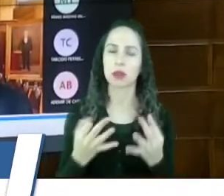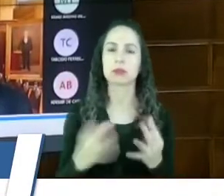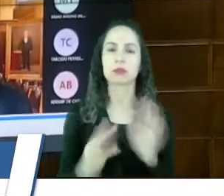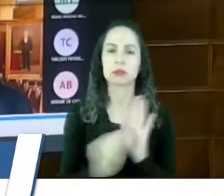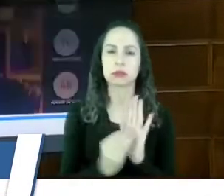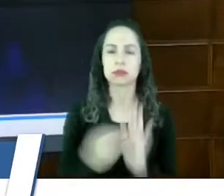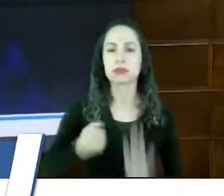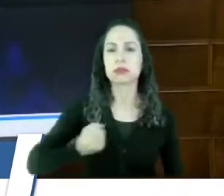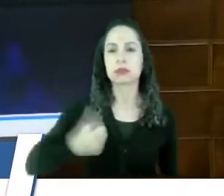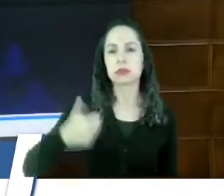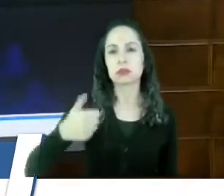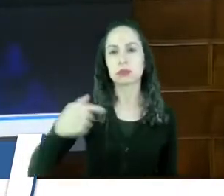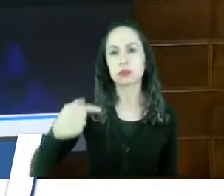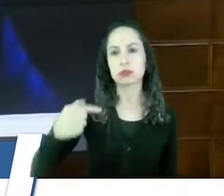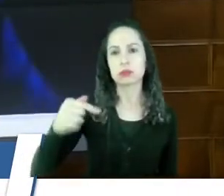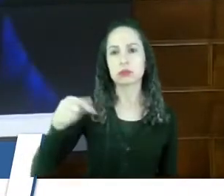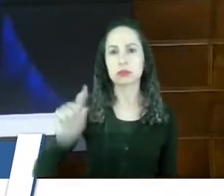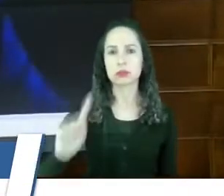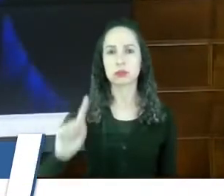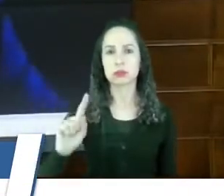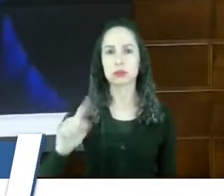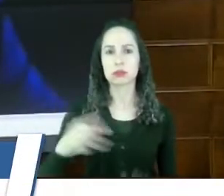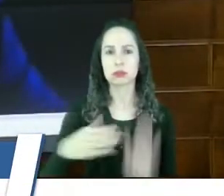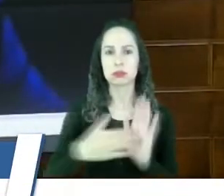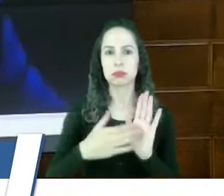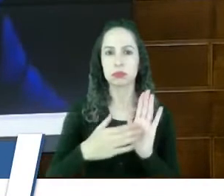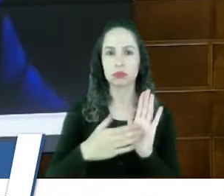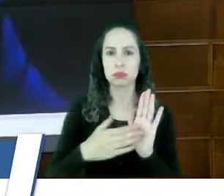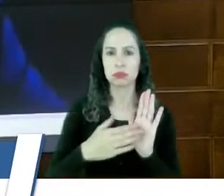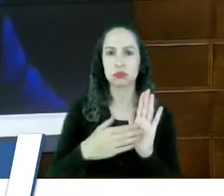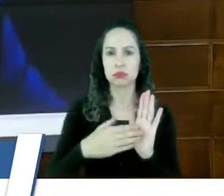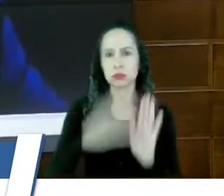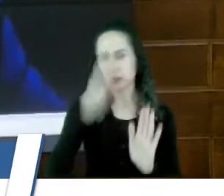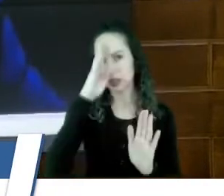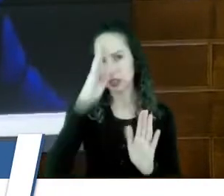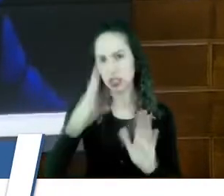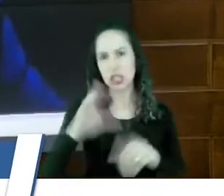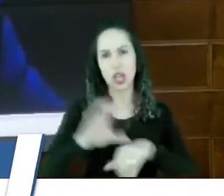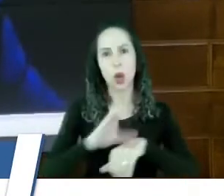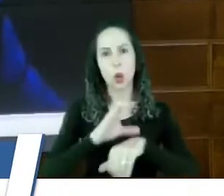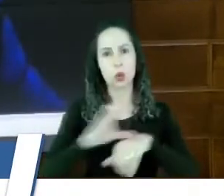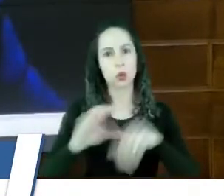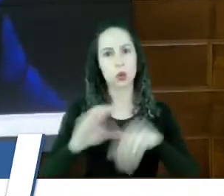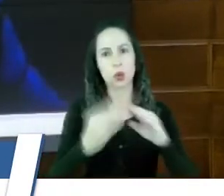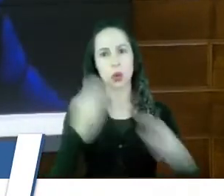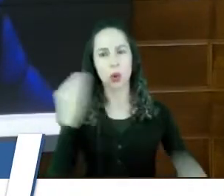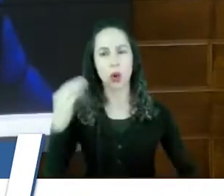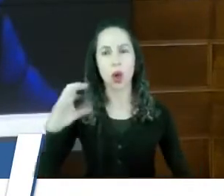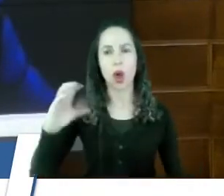71 da pauta é uma direta de inconstitucionalidade da comarca da capital.